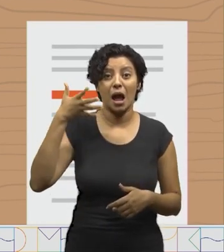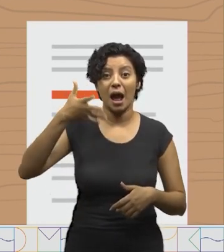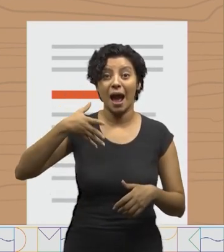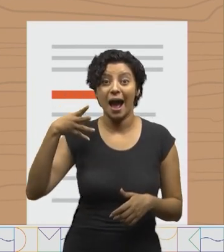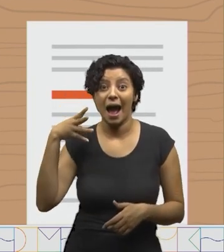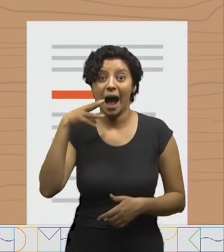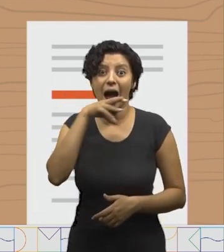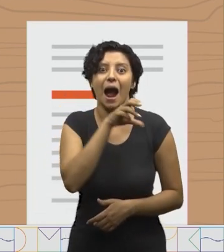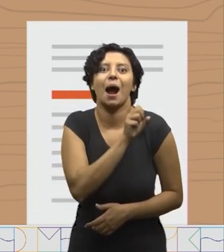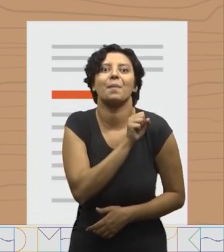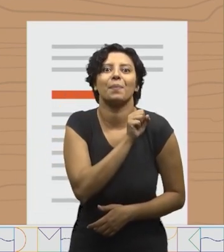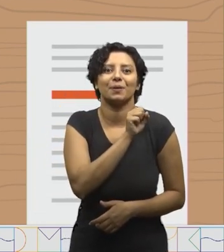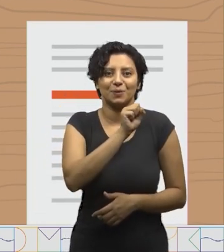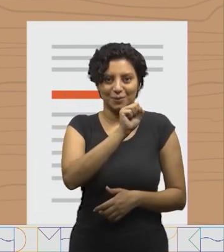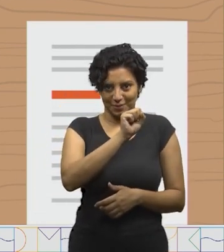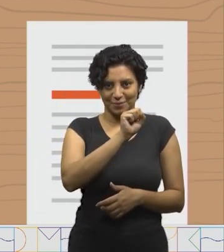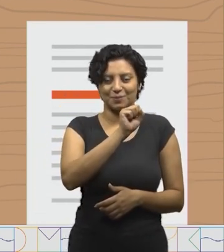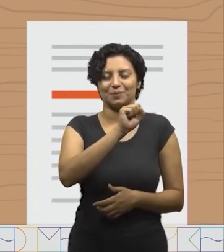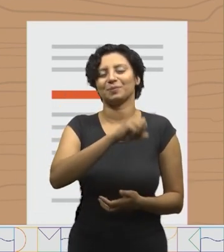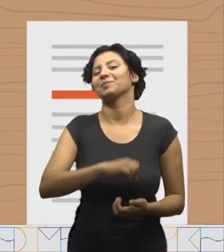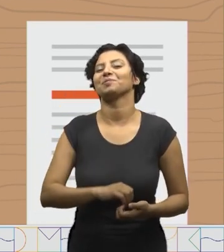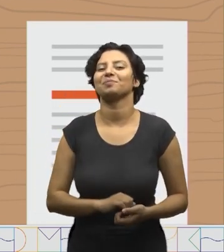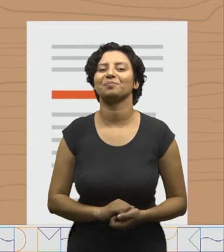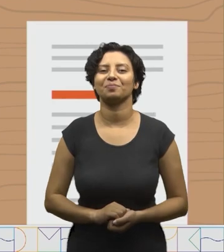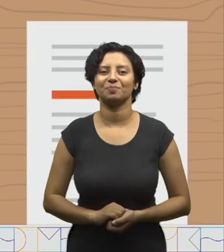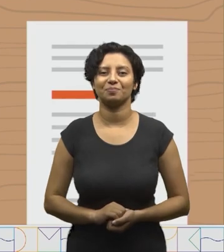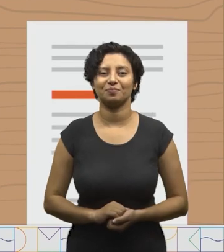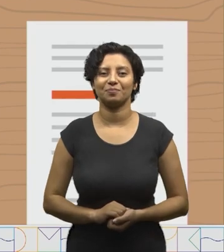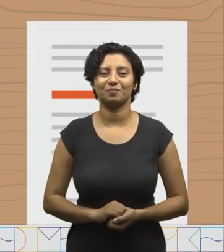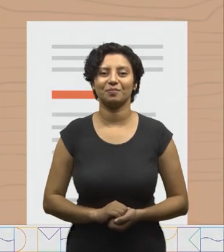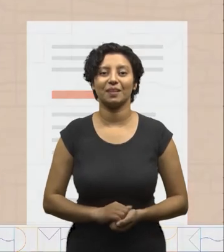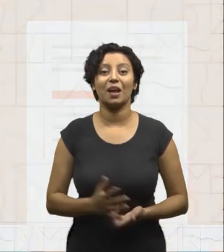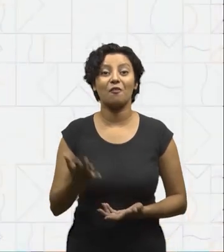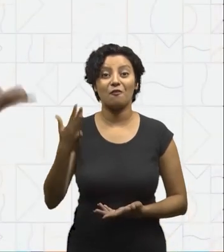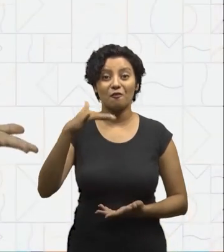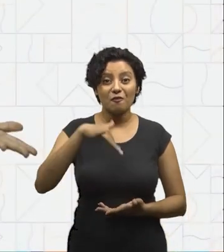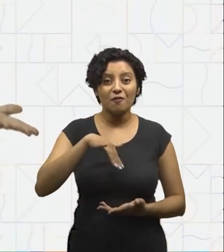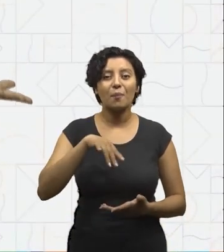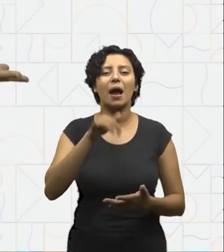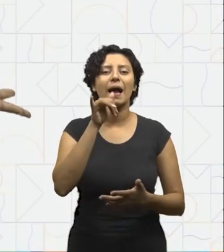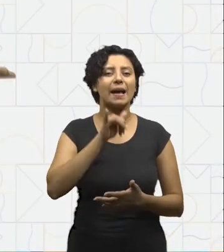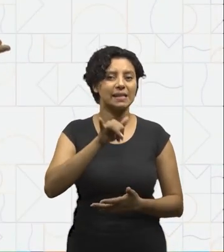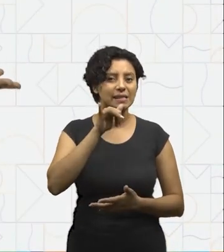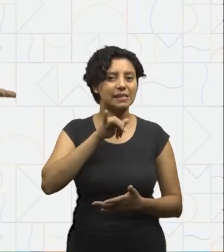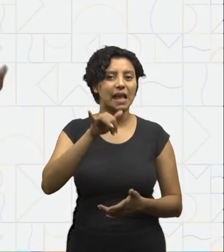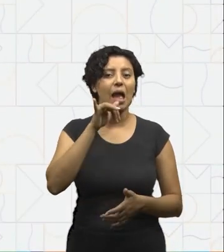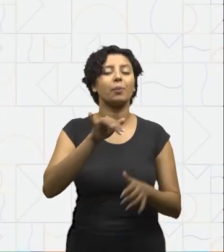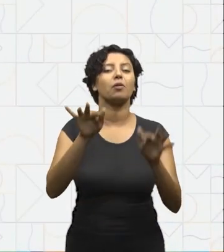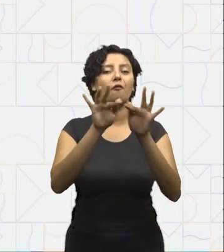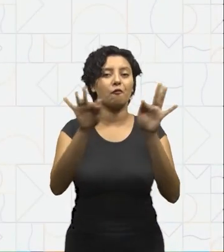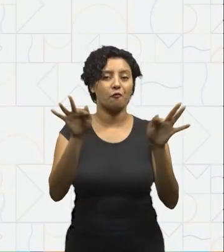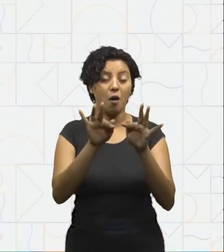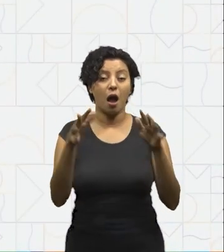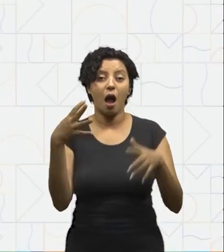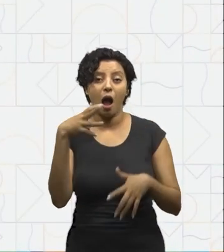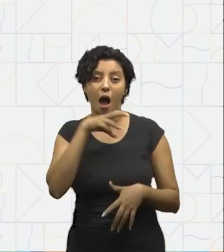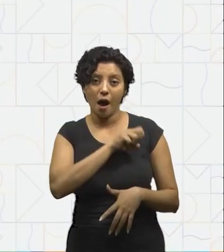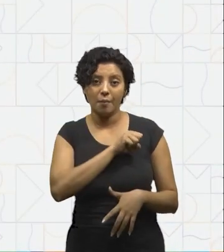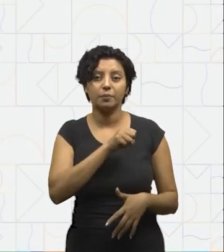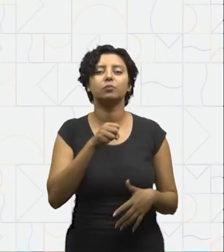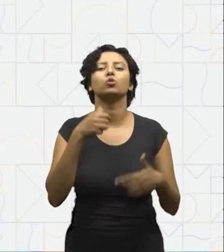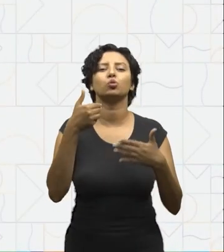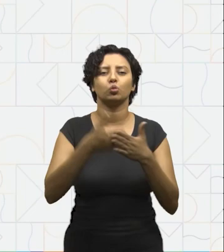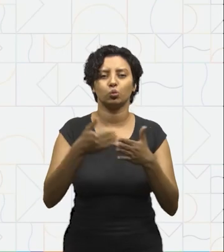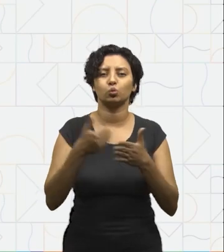faladas de modo rápido. Vamos a um exemplo de trava-línguas,